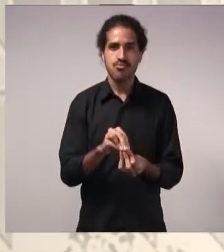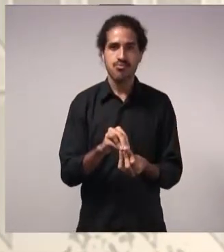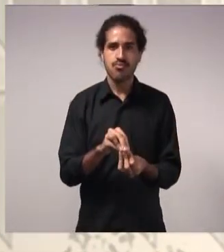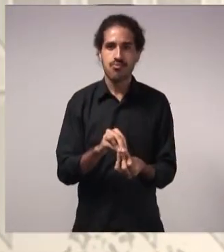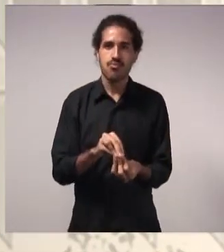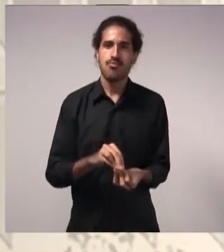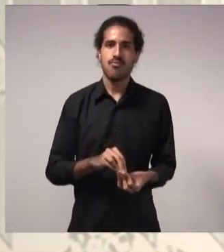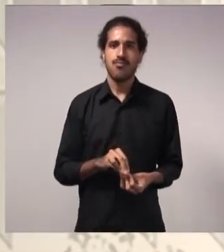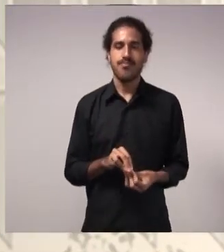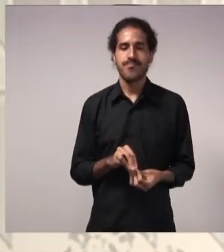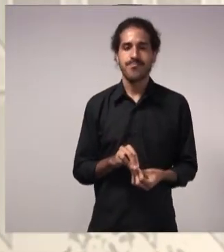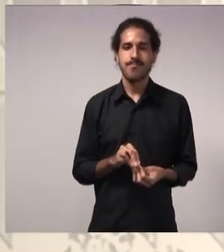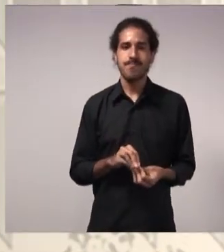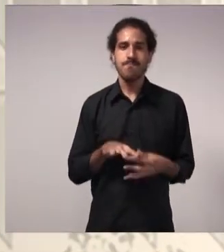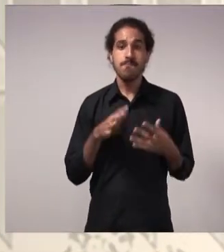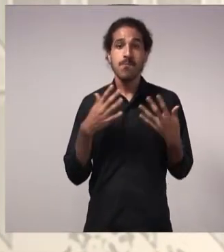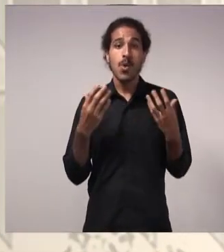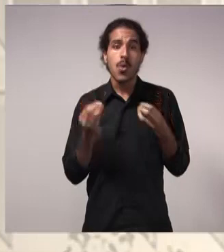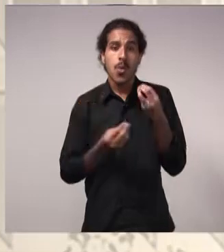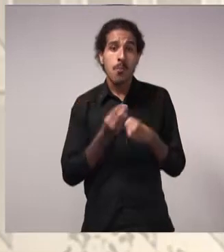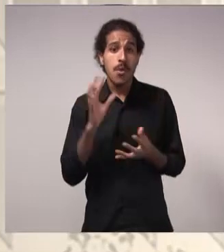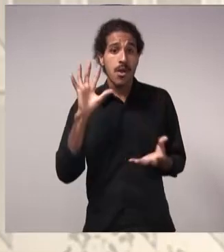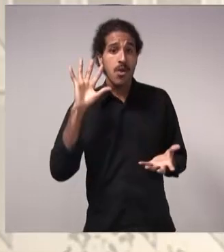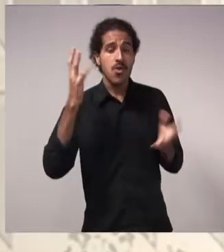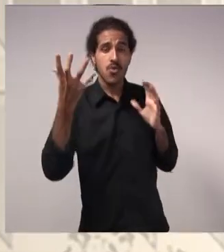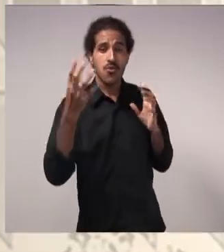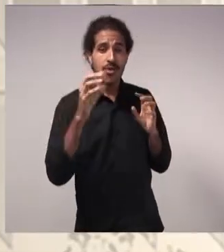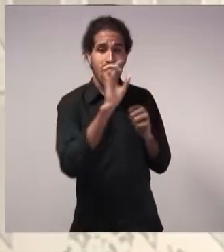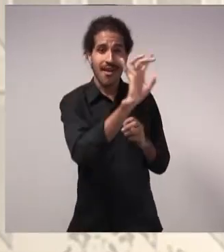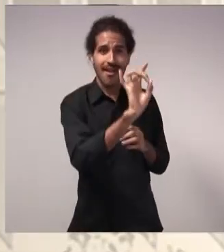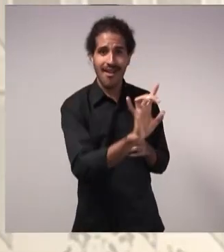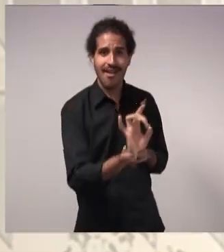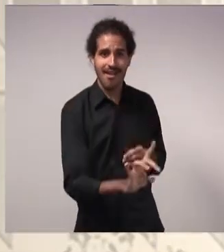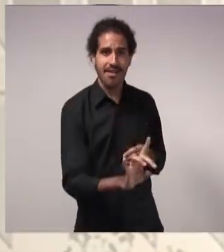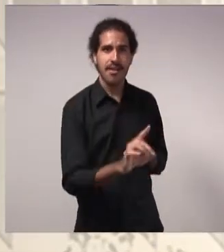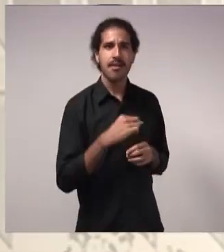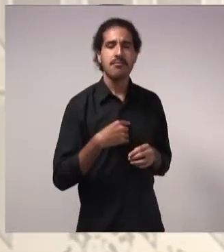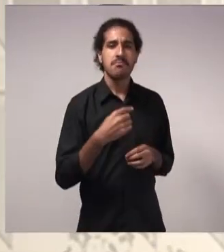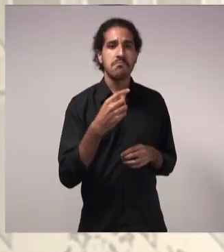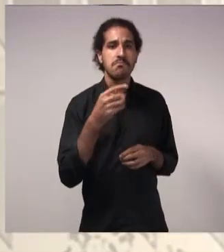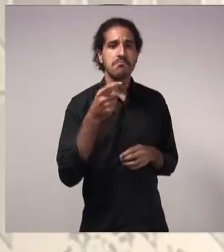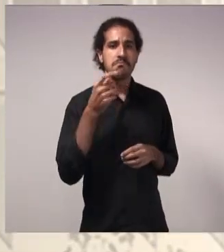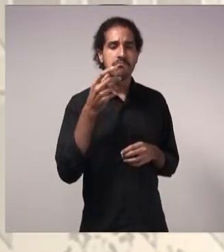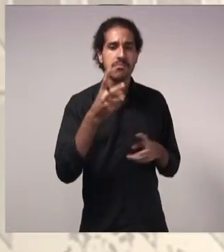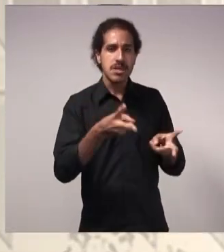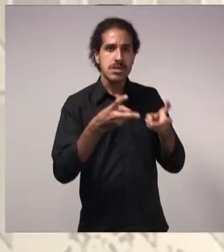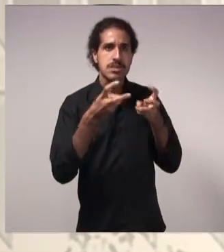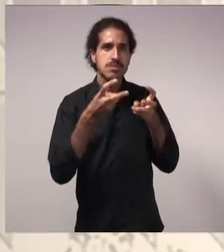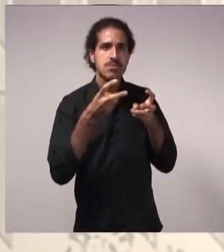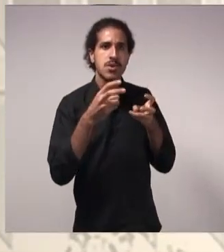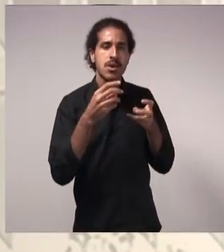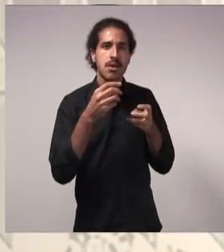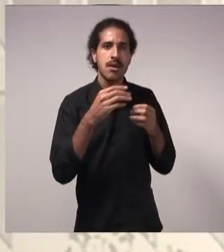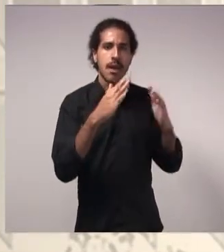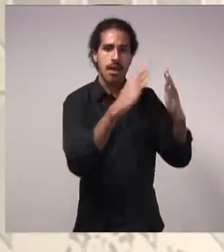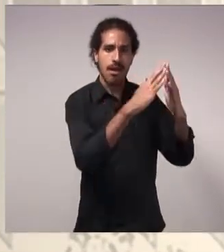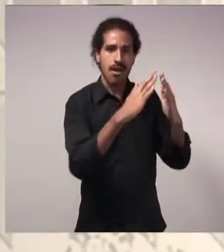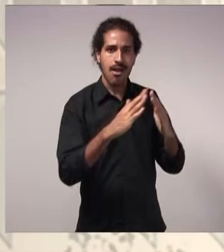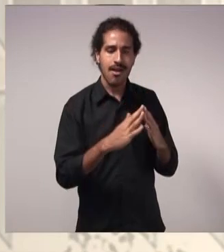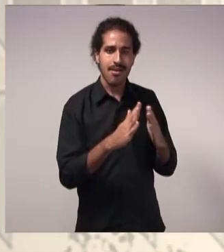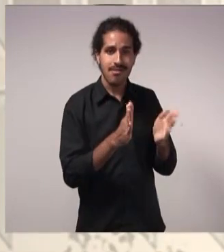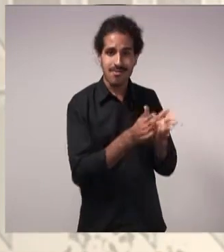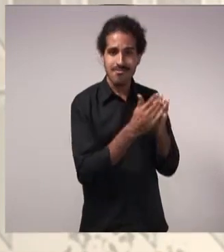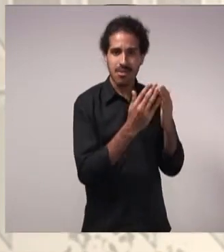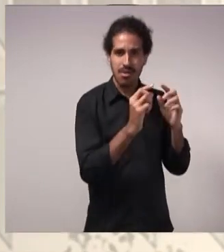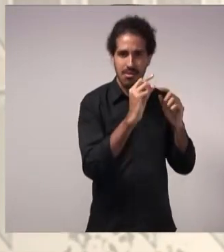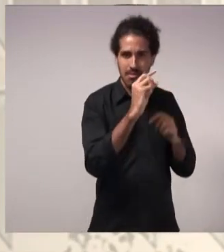Então, qual que a solução para cada caso? A gente pôde ver que, para residências de renda baixa, a principal